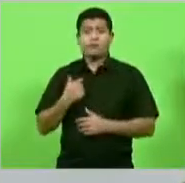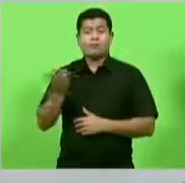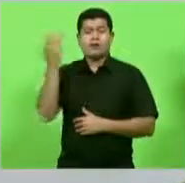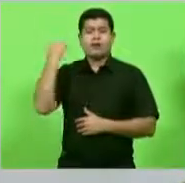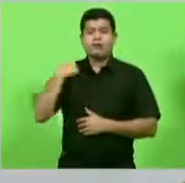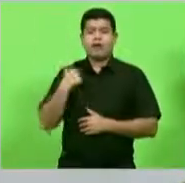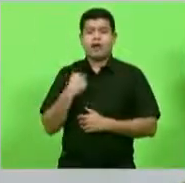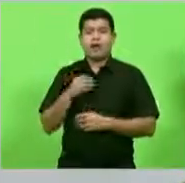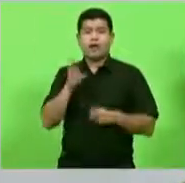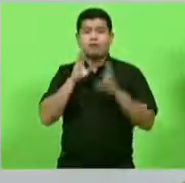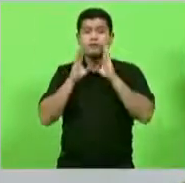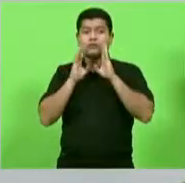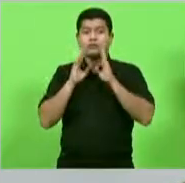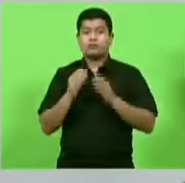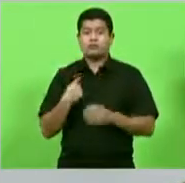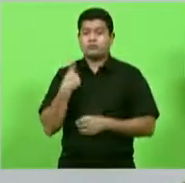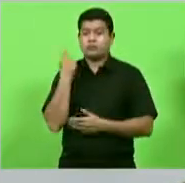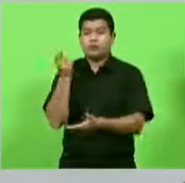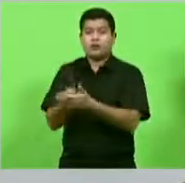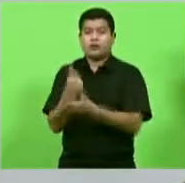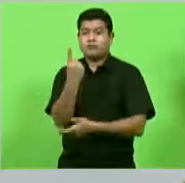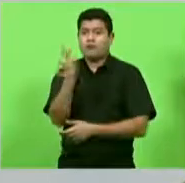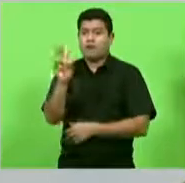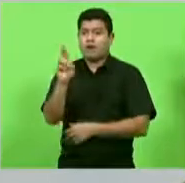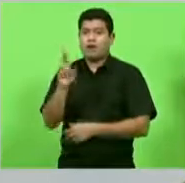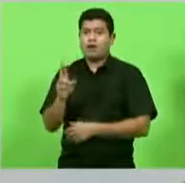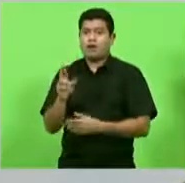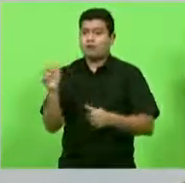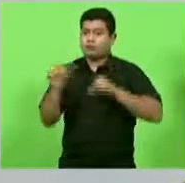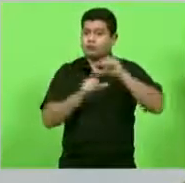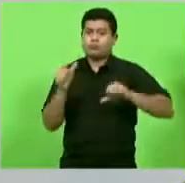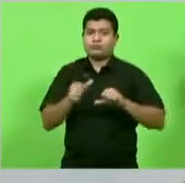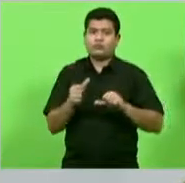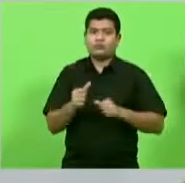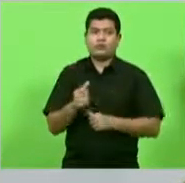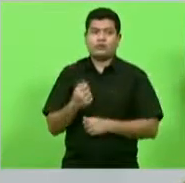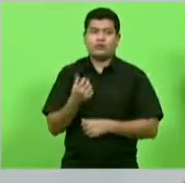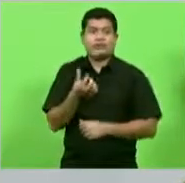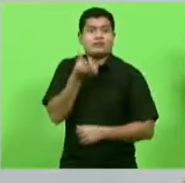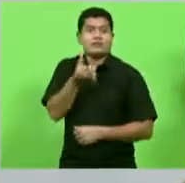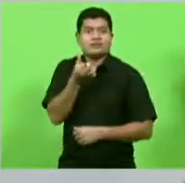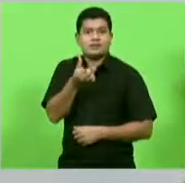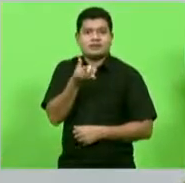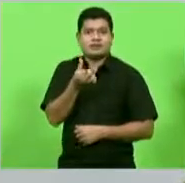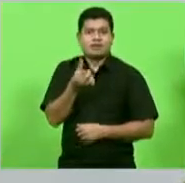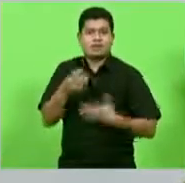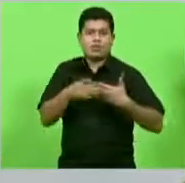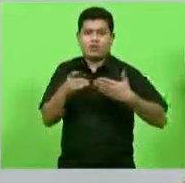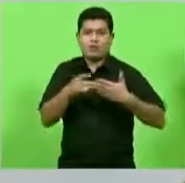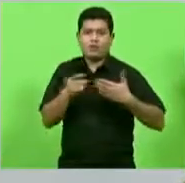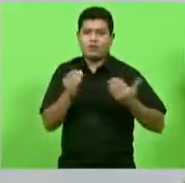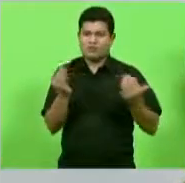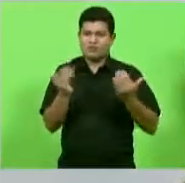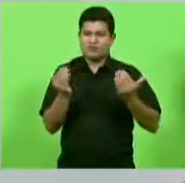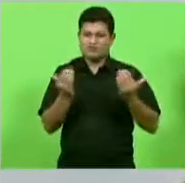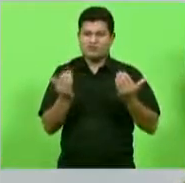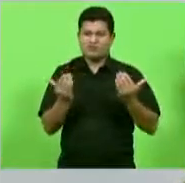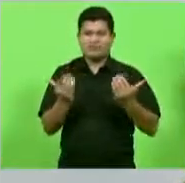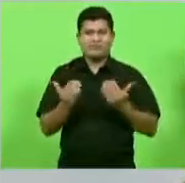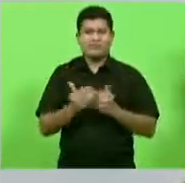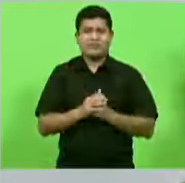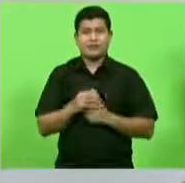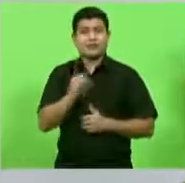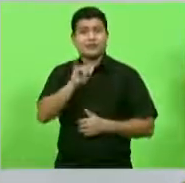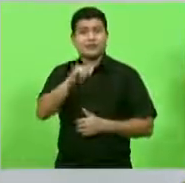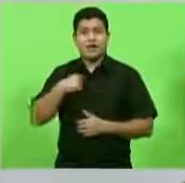dia hoje é seis então eles passaram para o dólar porque praticamente está seis reais o dólar então se eu